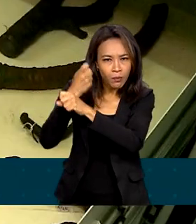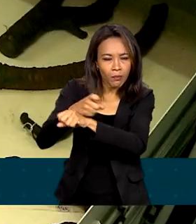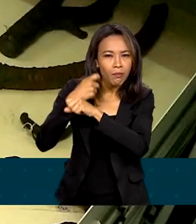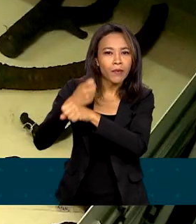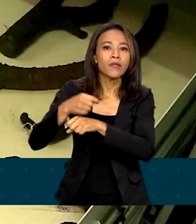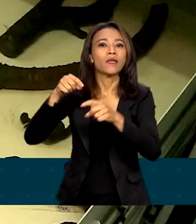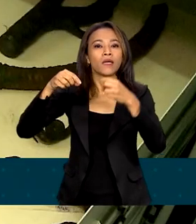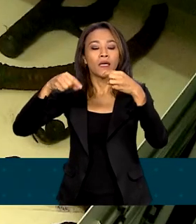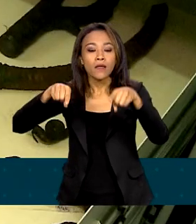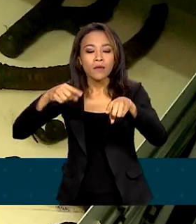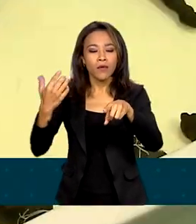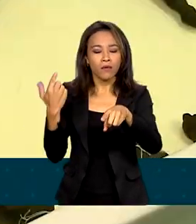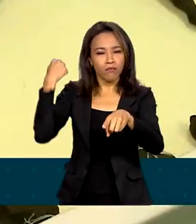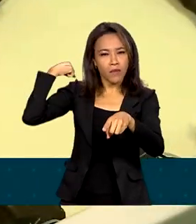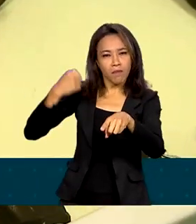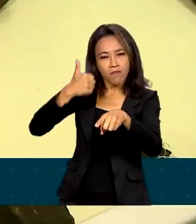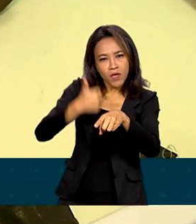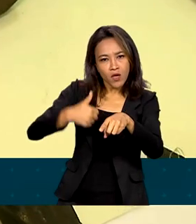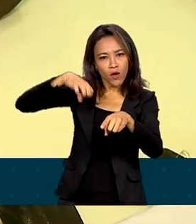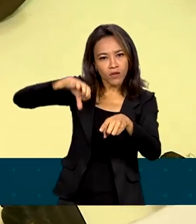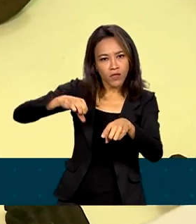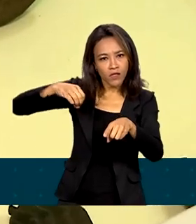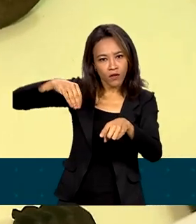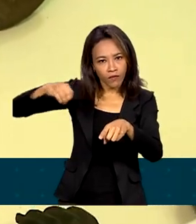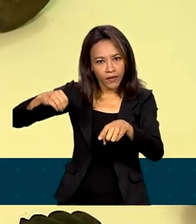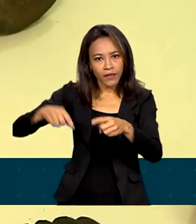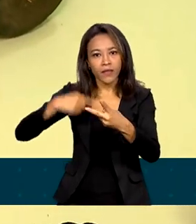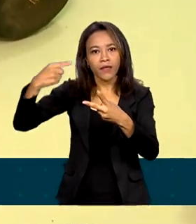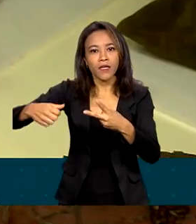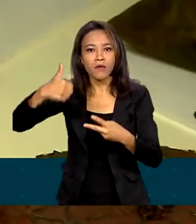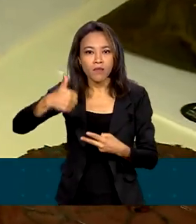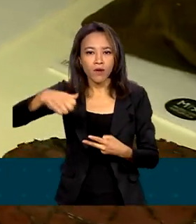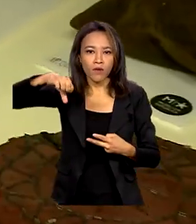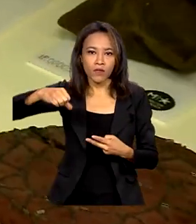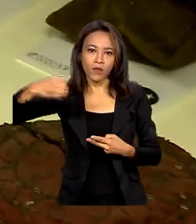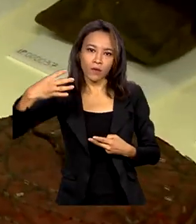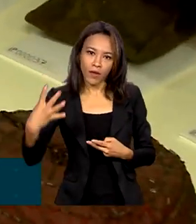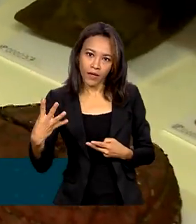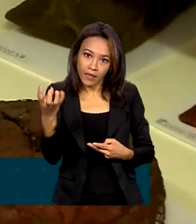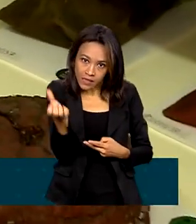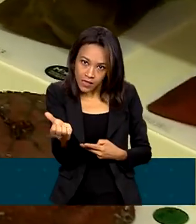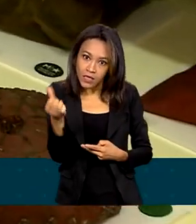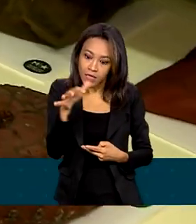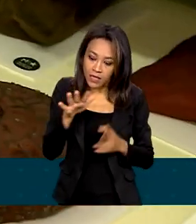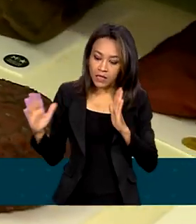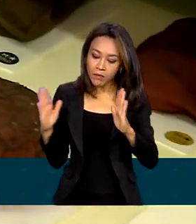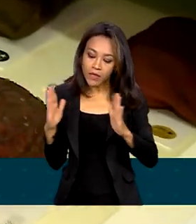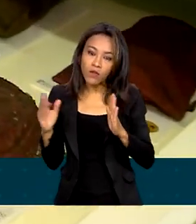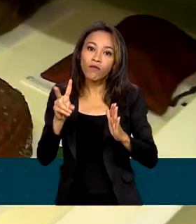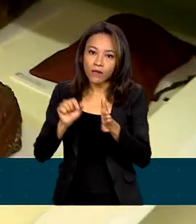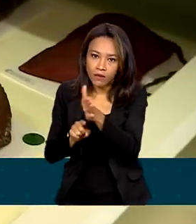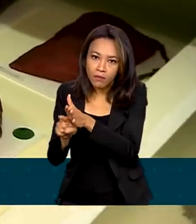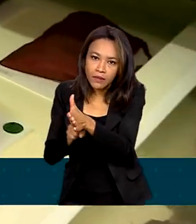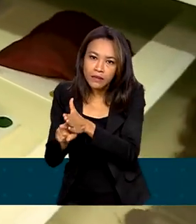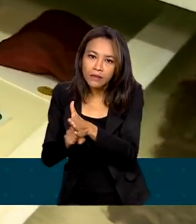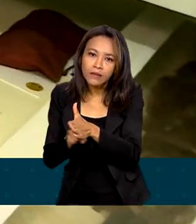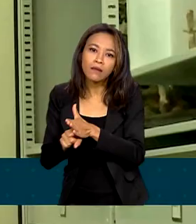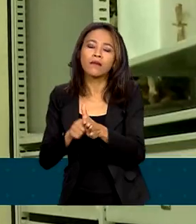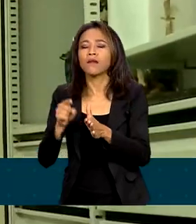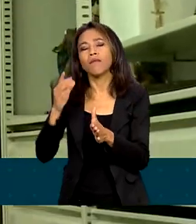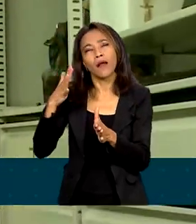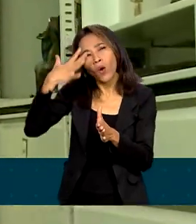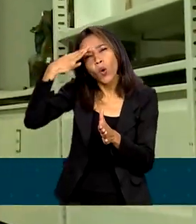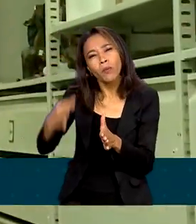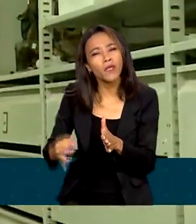1890 e 1946 serão pesquisados para tentar entender melhor